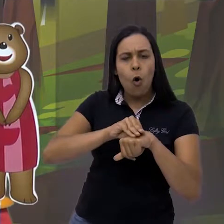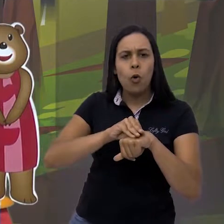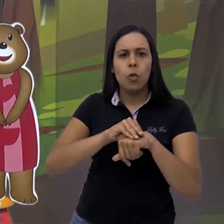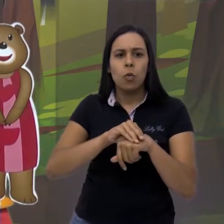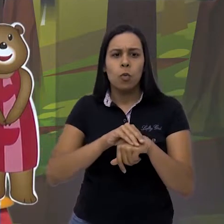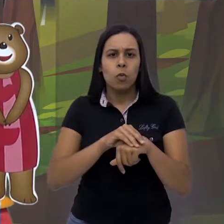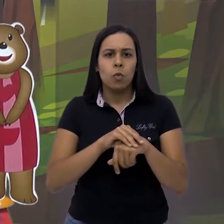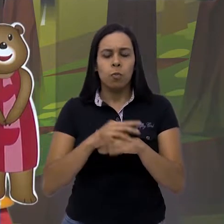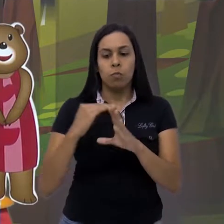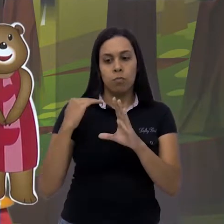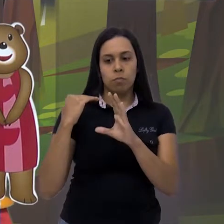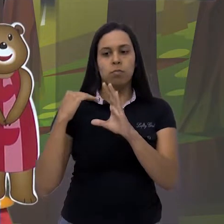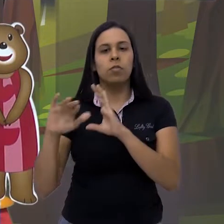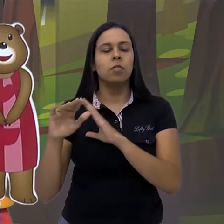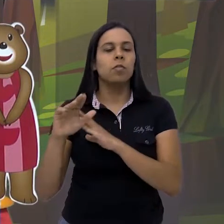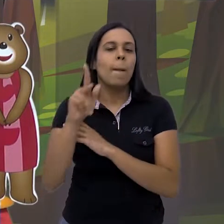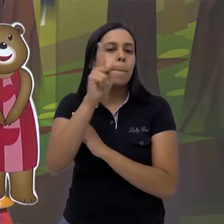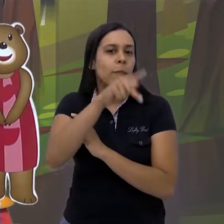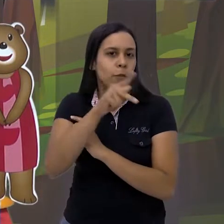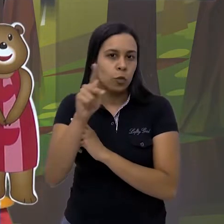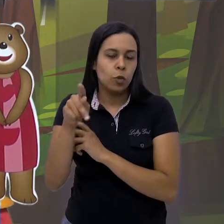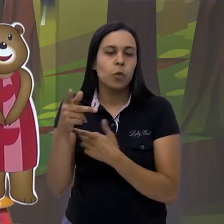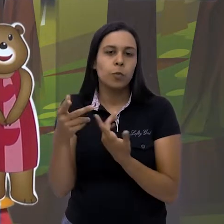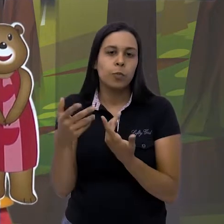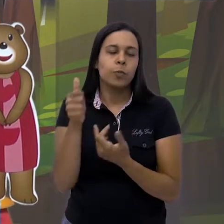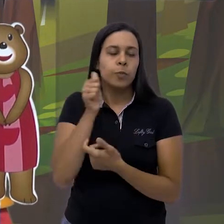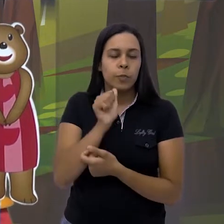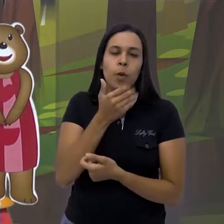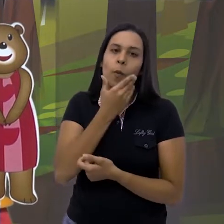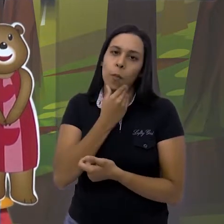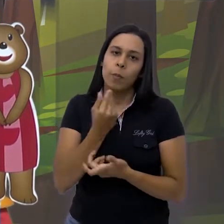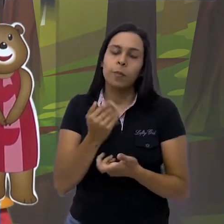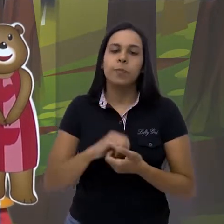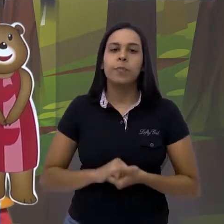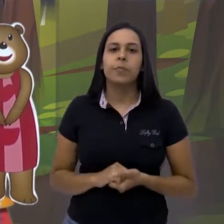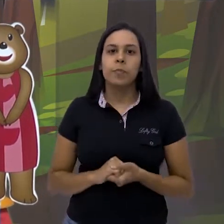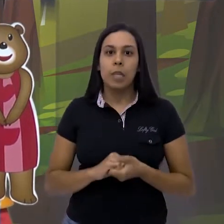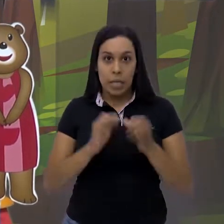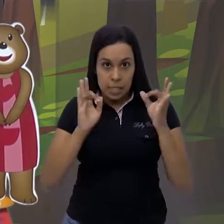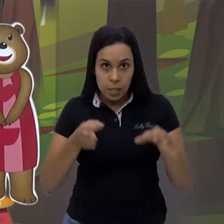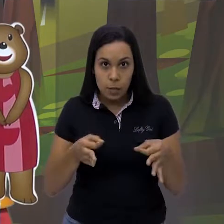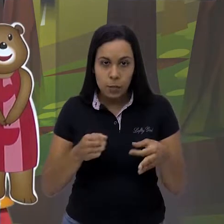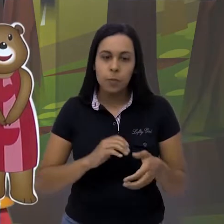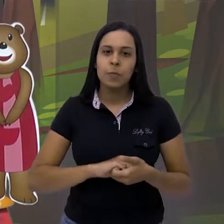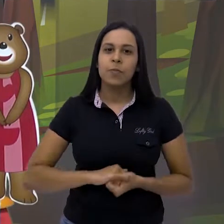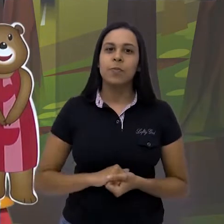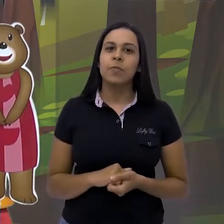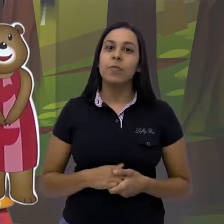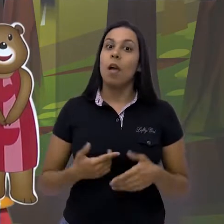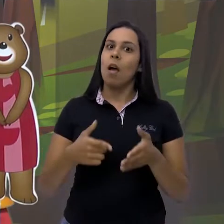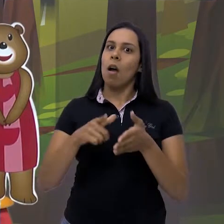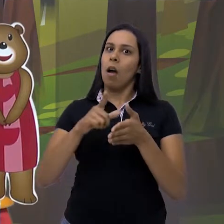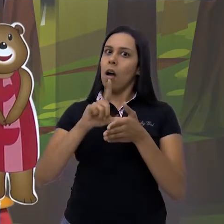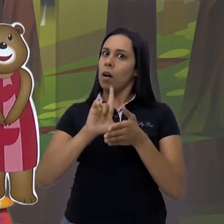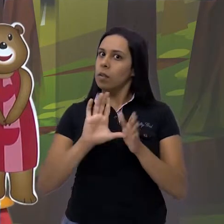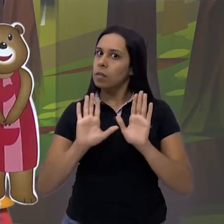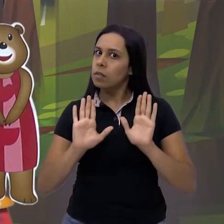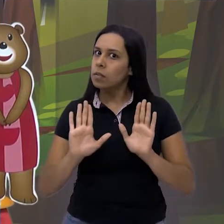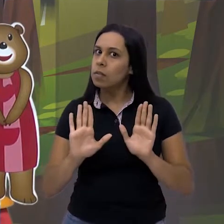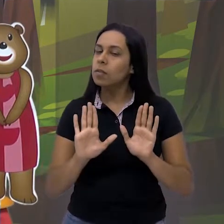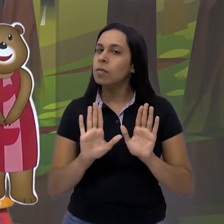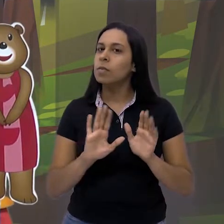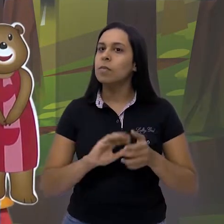fazendo e manda aí para professora ou para o professor de vocês, tá certo? Então antes, tá bom?